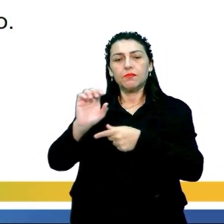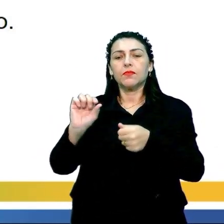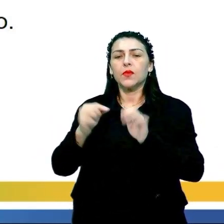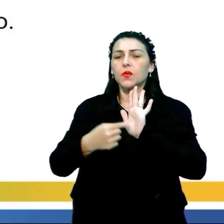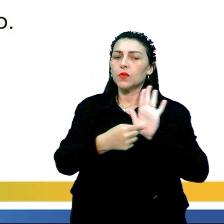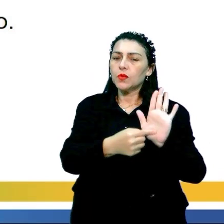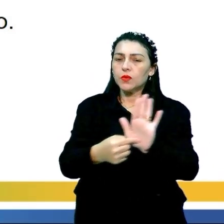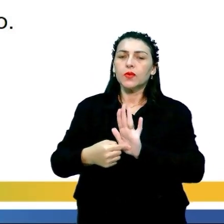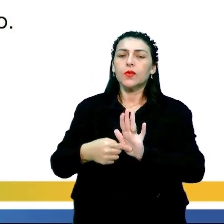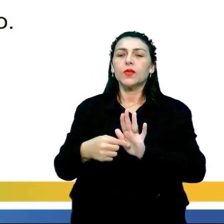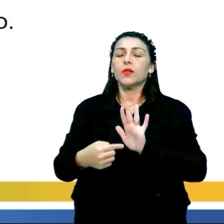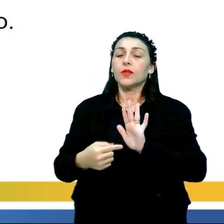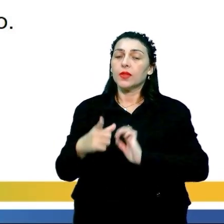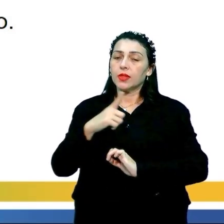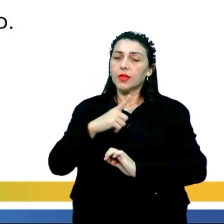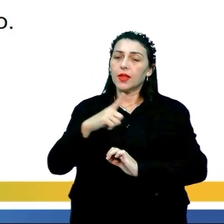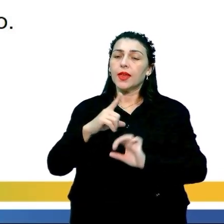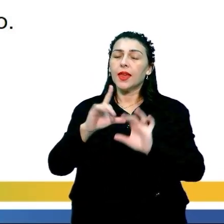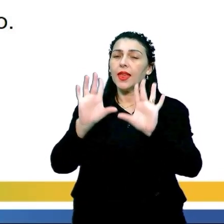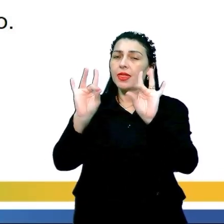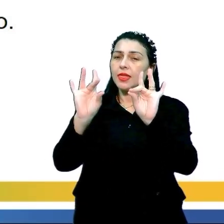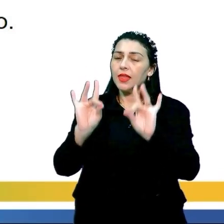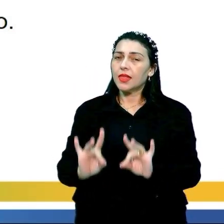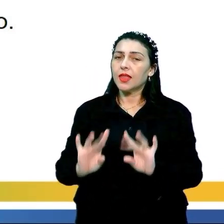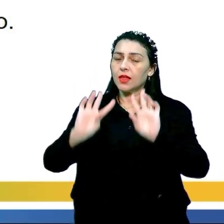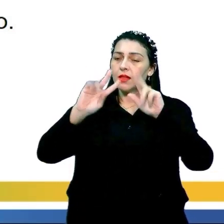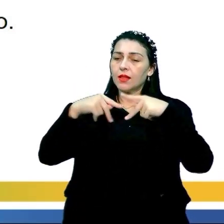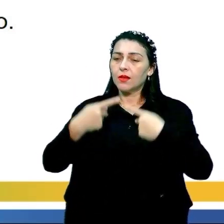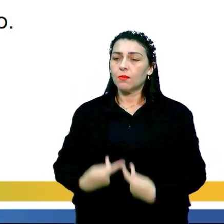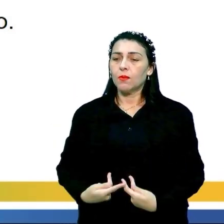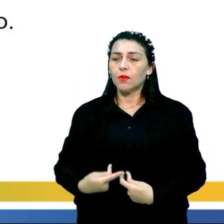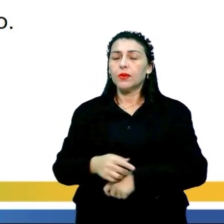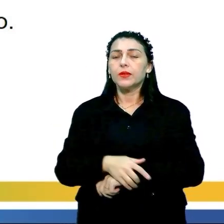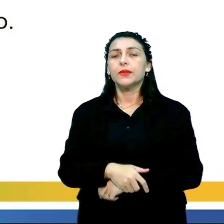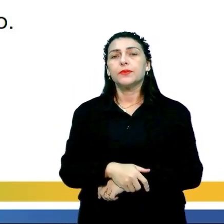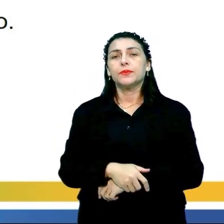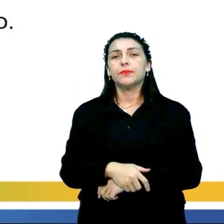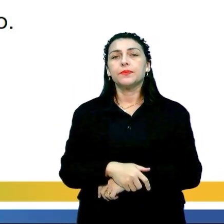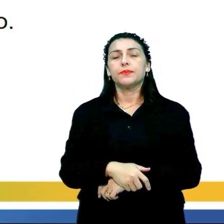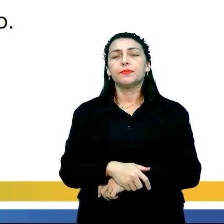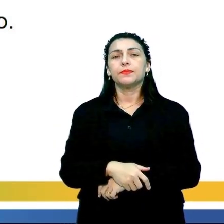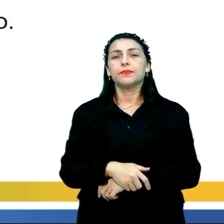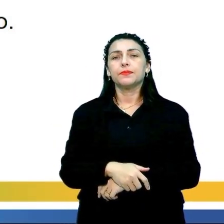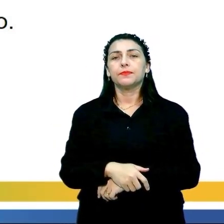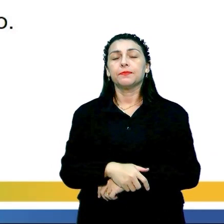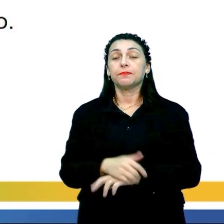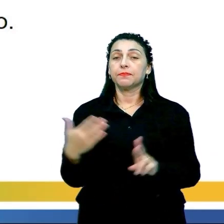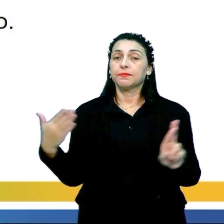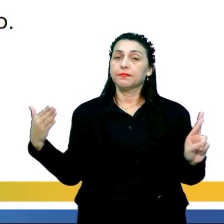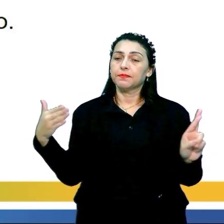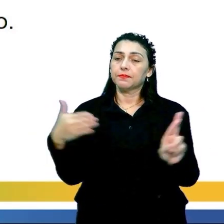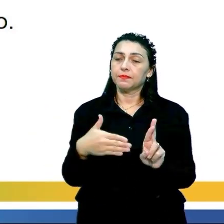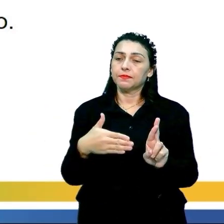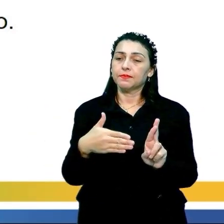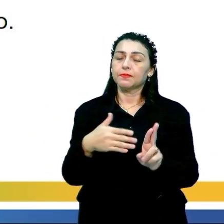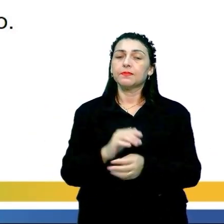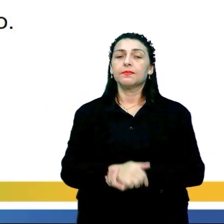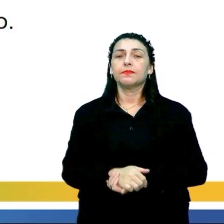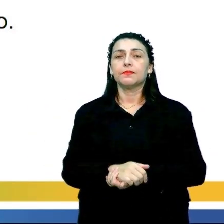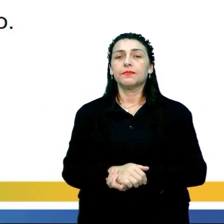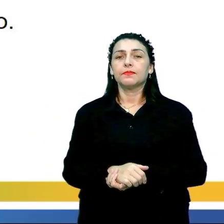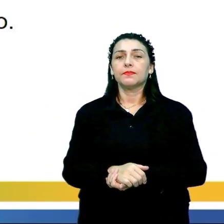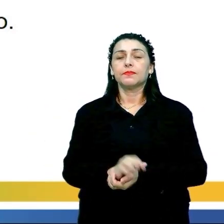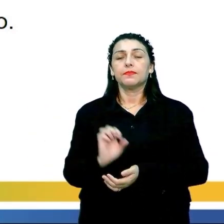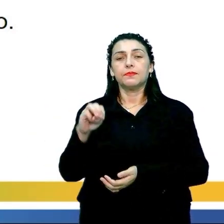a forma apresenta contornos e detalhes humanos. Então, tomando como referência o quadro